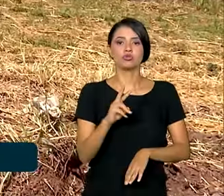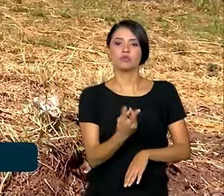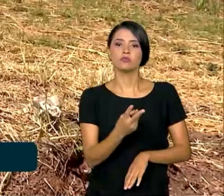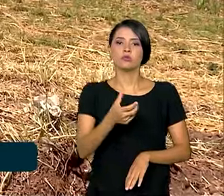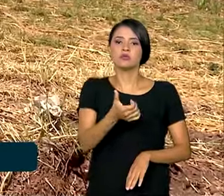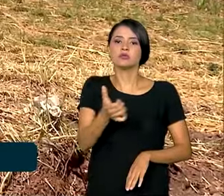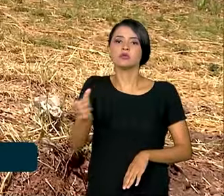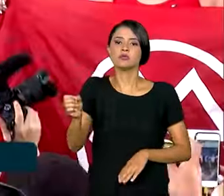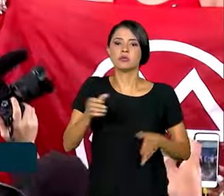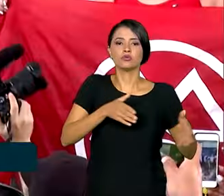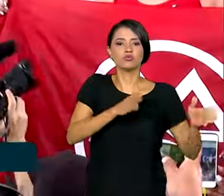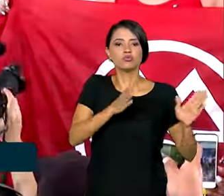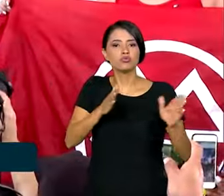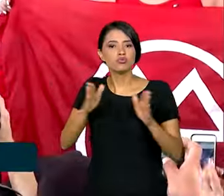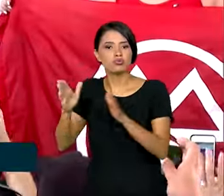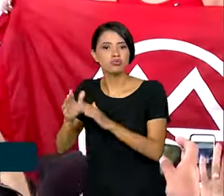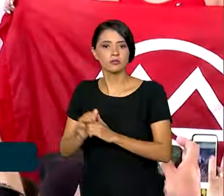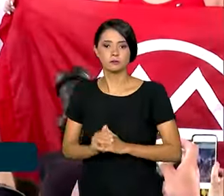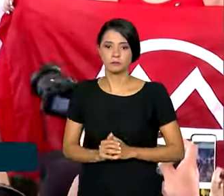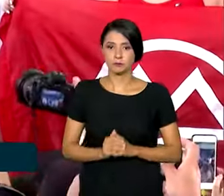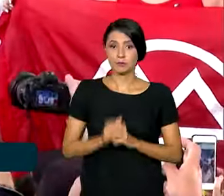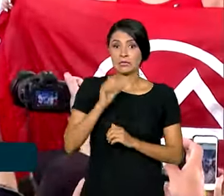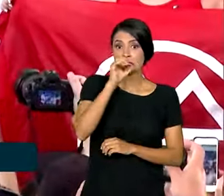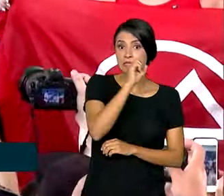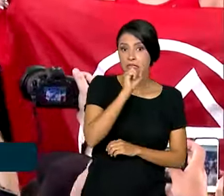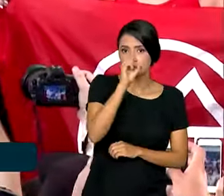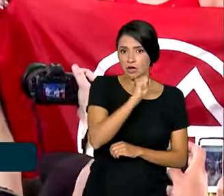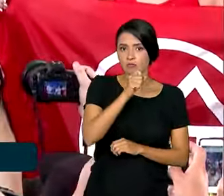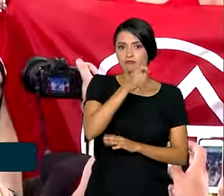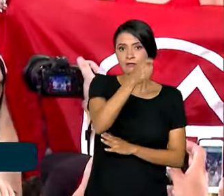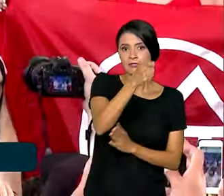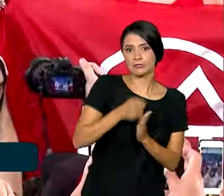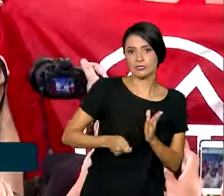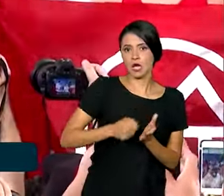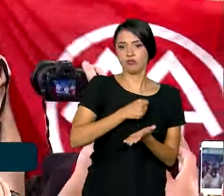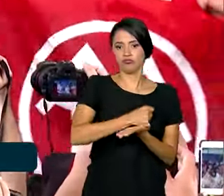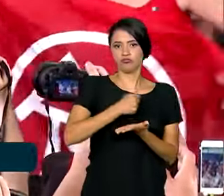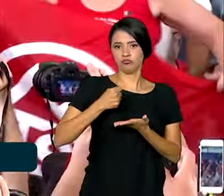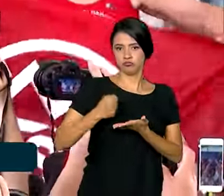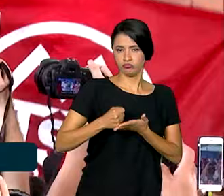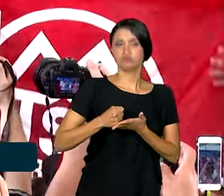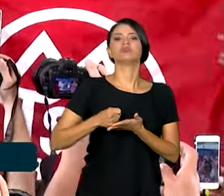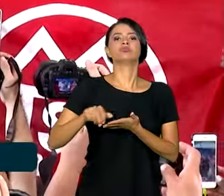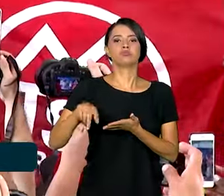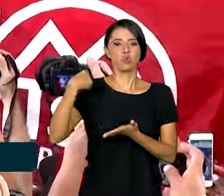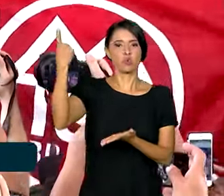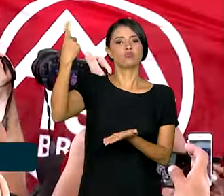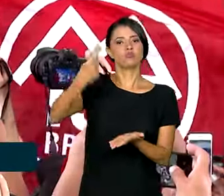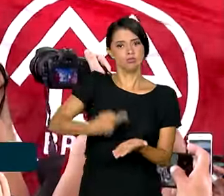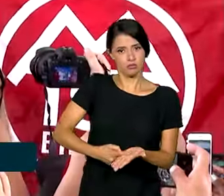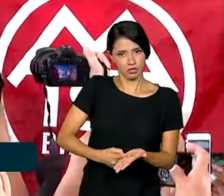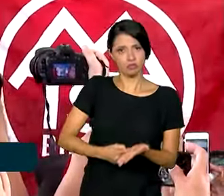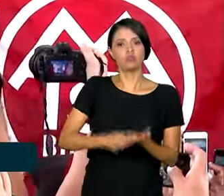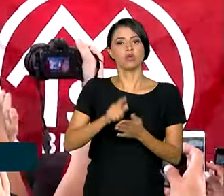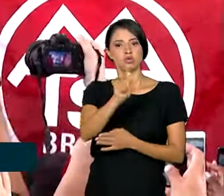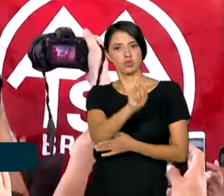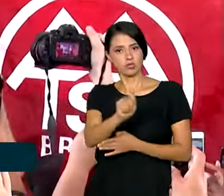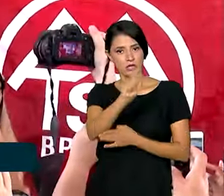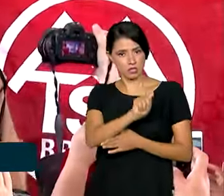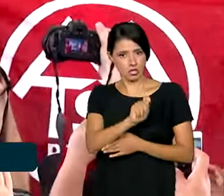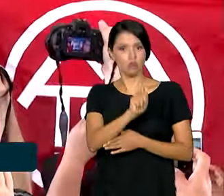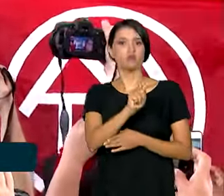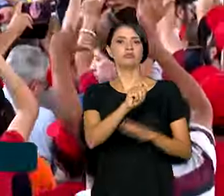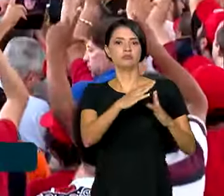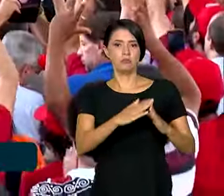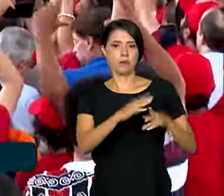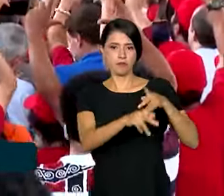apartamentos. Nesse sábado, foi assinado o termo de compromisso de contratação entre a Associação de Moradores